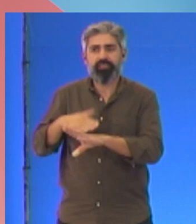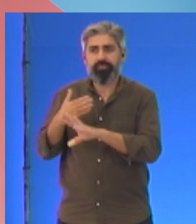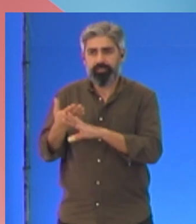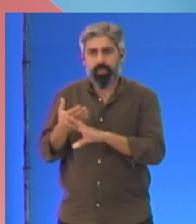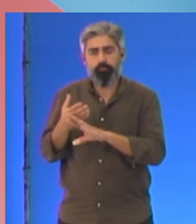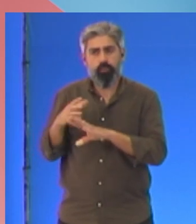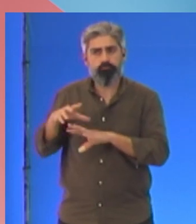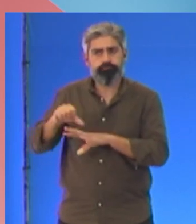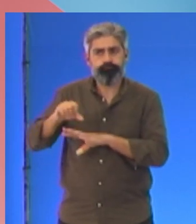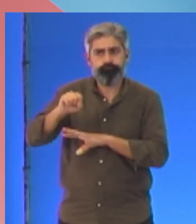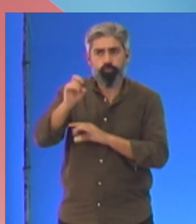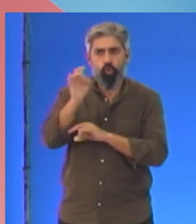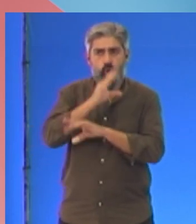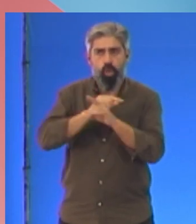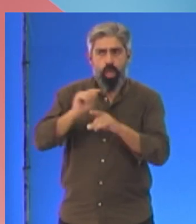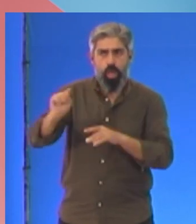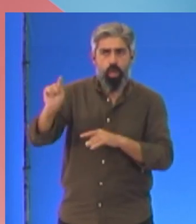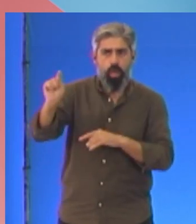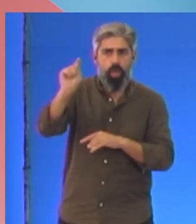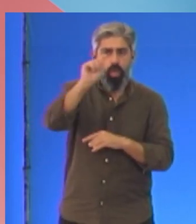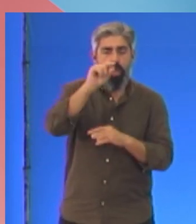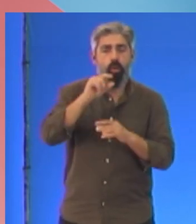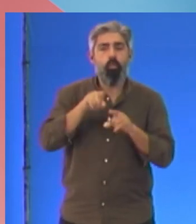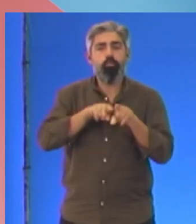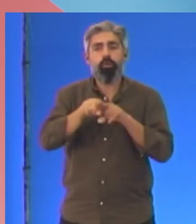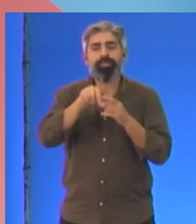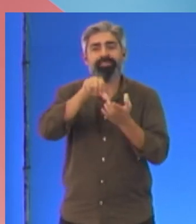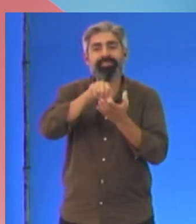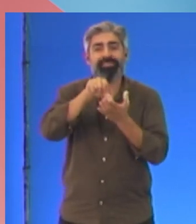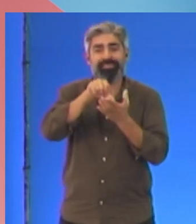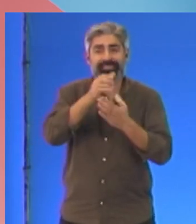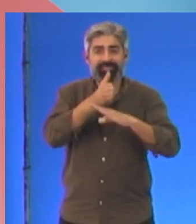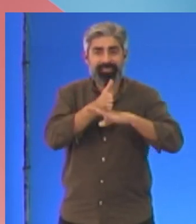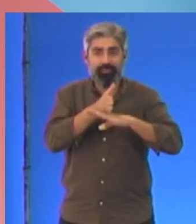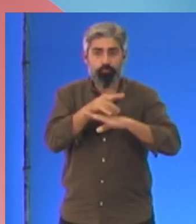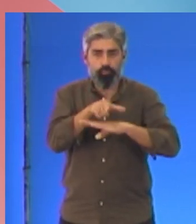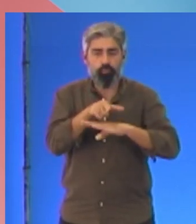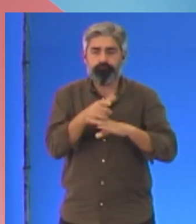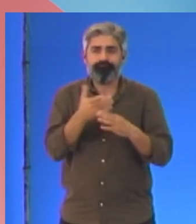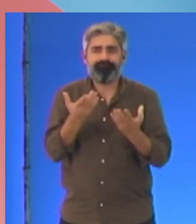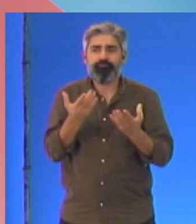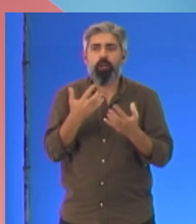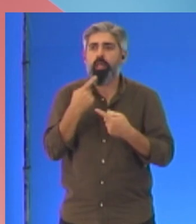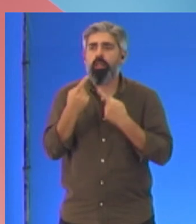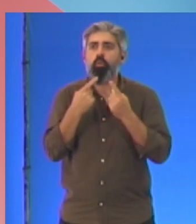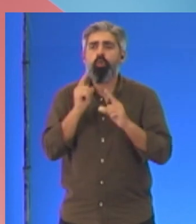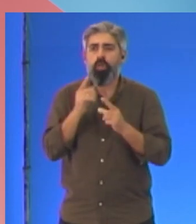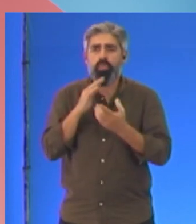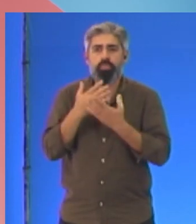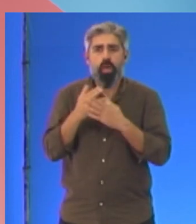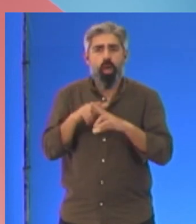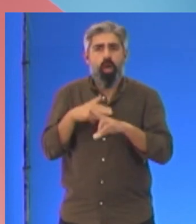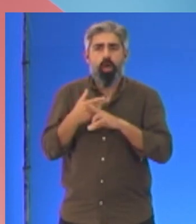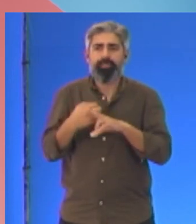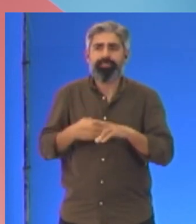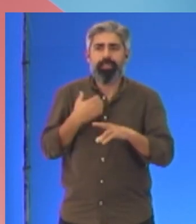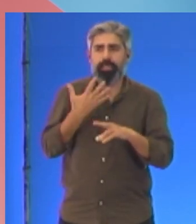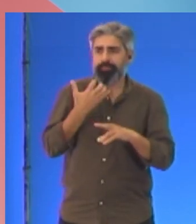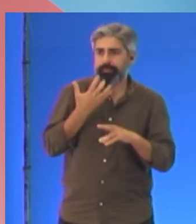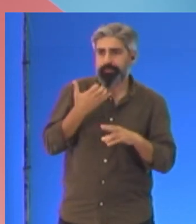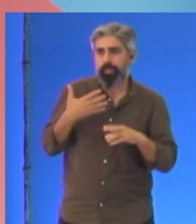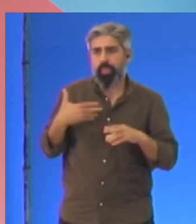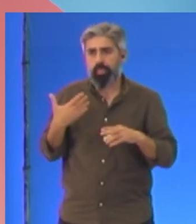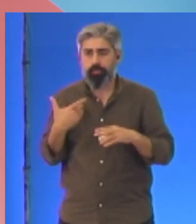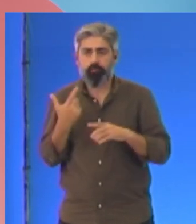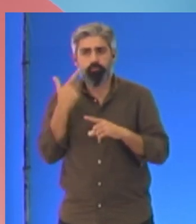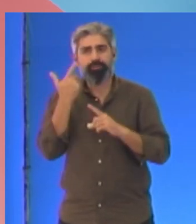Europa, a política do centro são palavras vazias que só alimentam o ressentimento e o medo. Olhem para